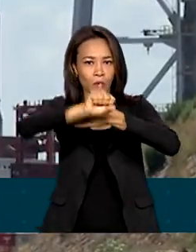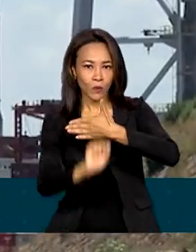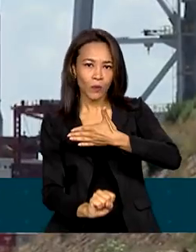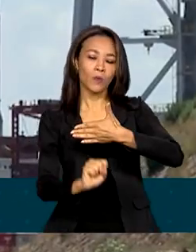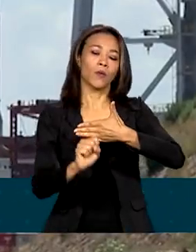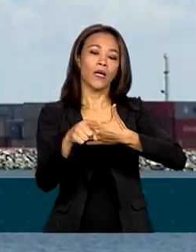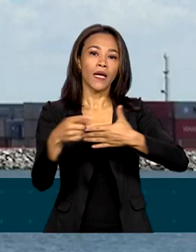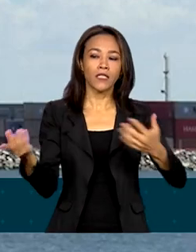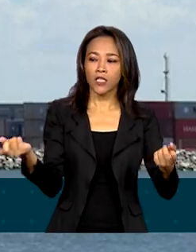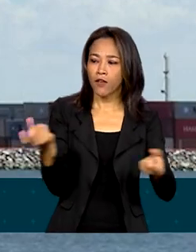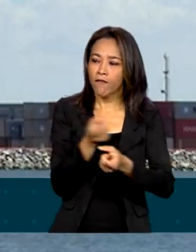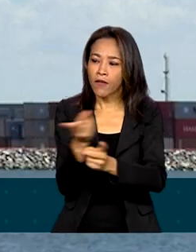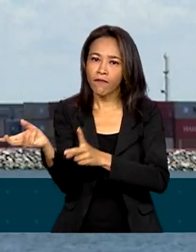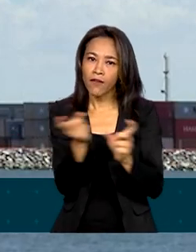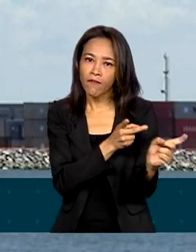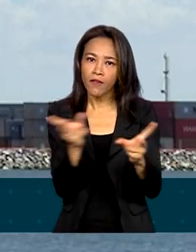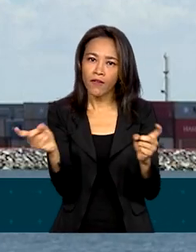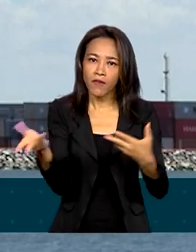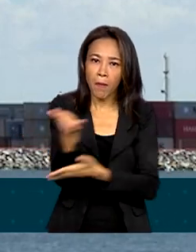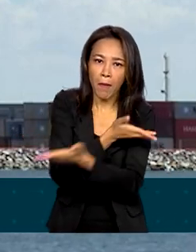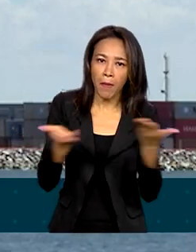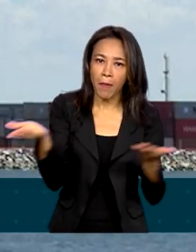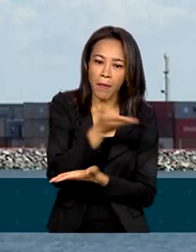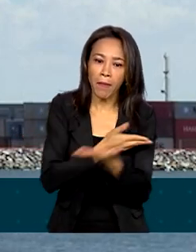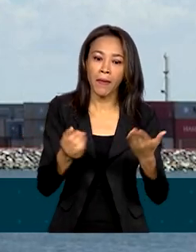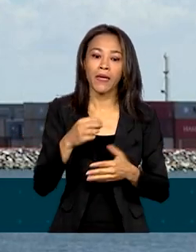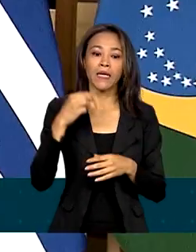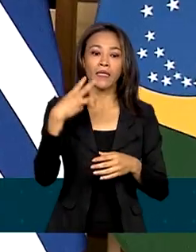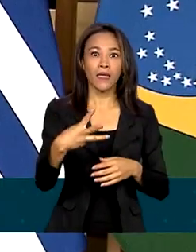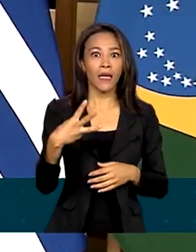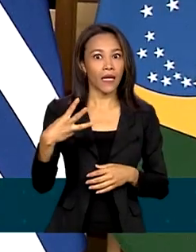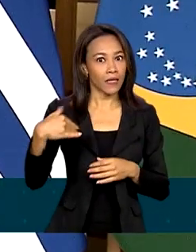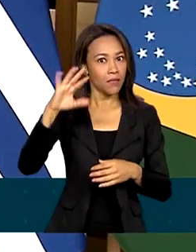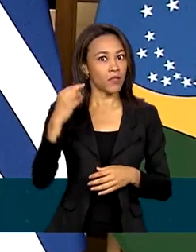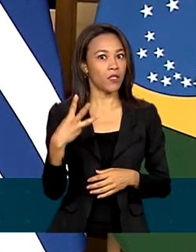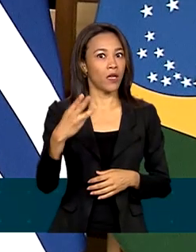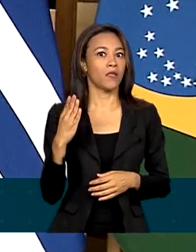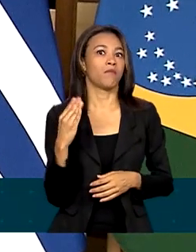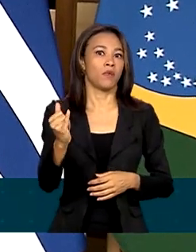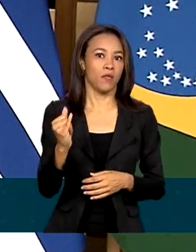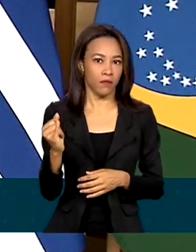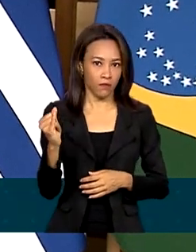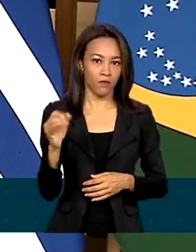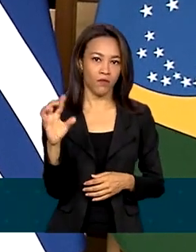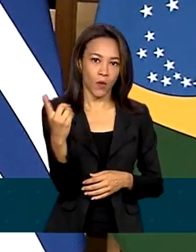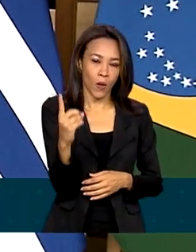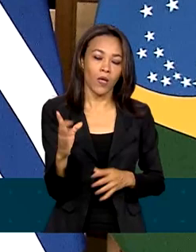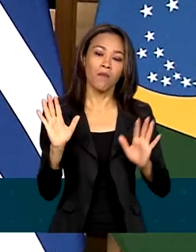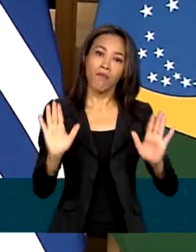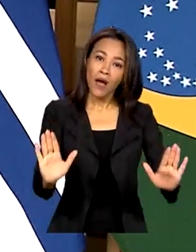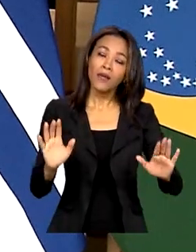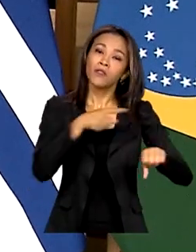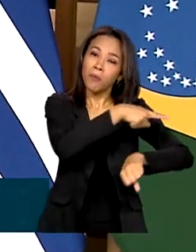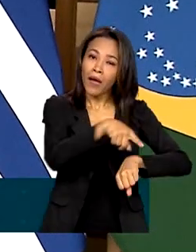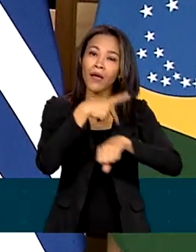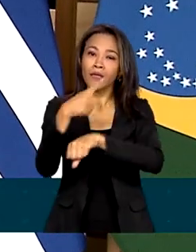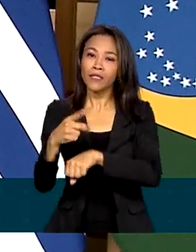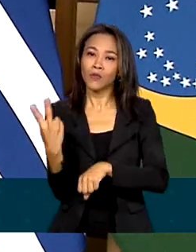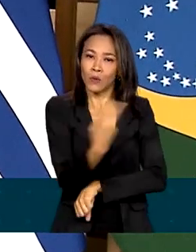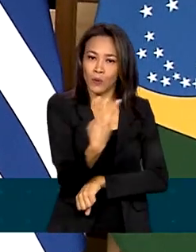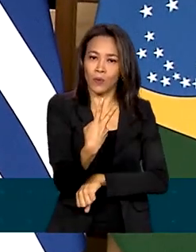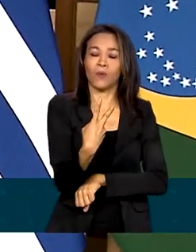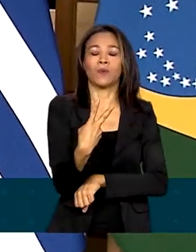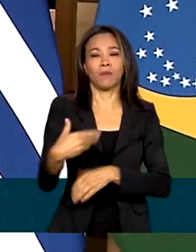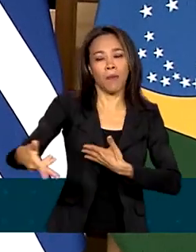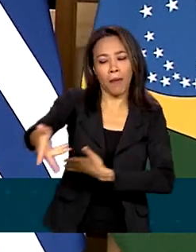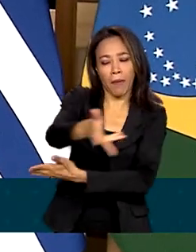entre os vizinhos supera os 3 bilhões de dólares. Mas as relações entre Brasil e Uruguai não se resumem